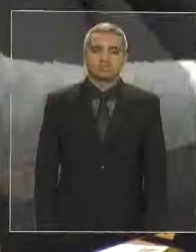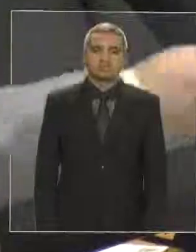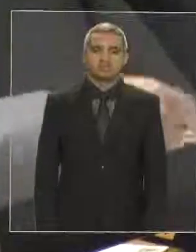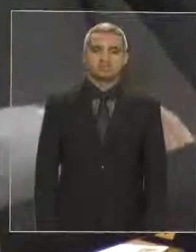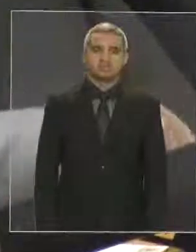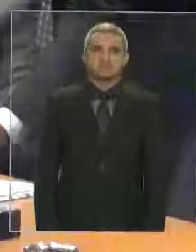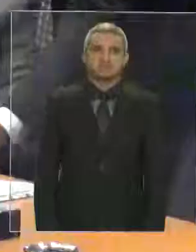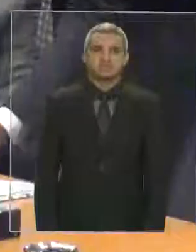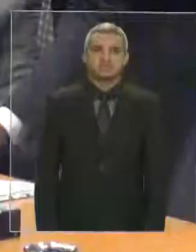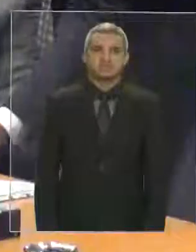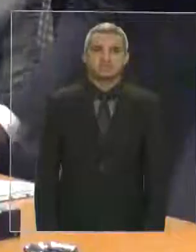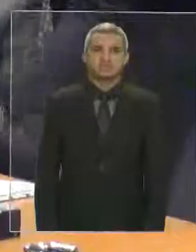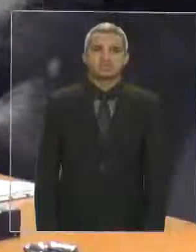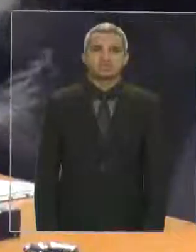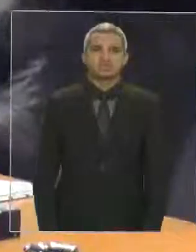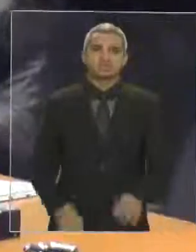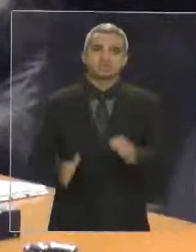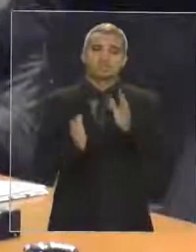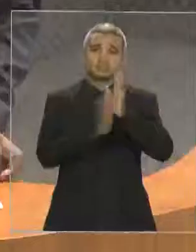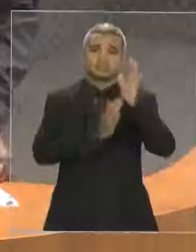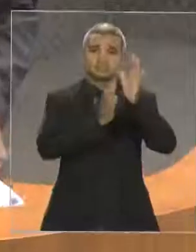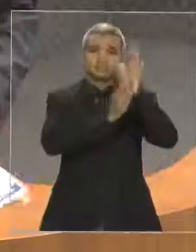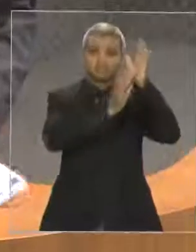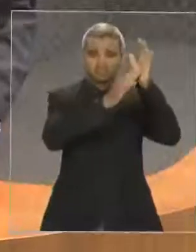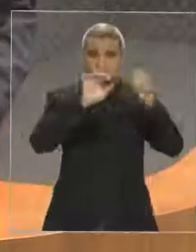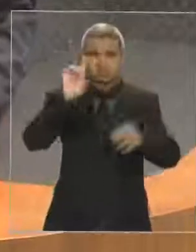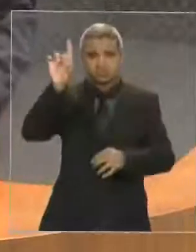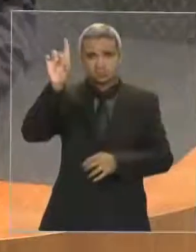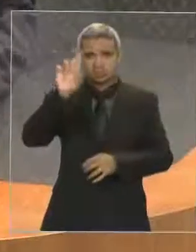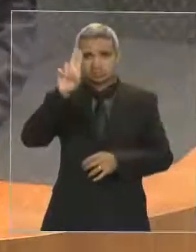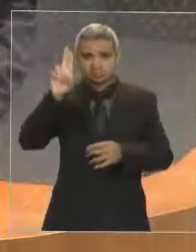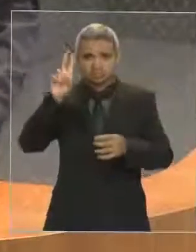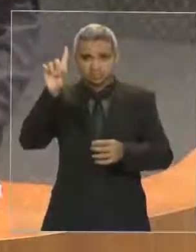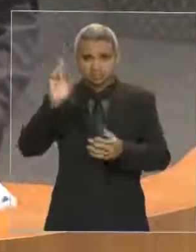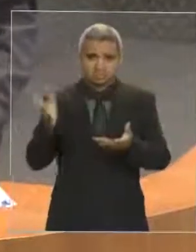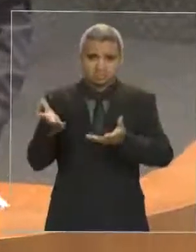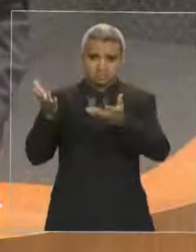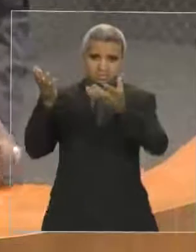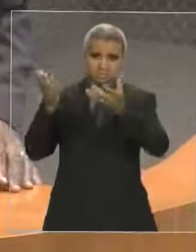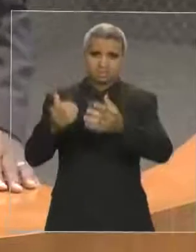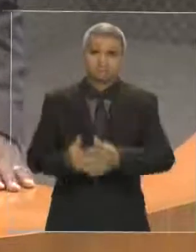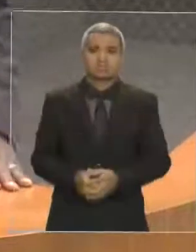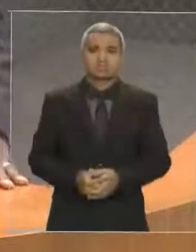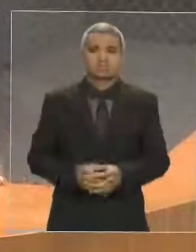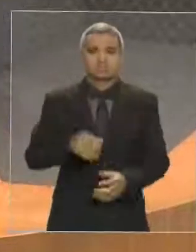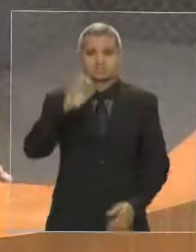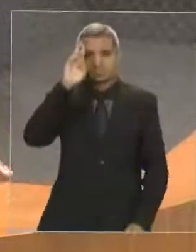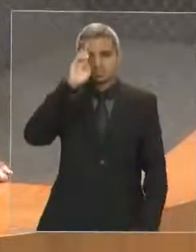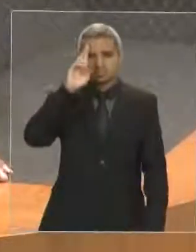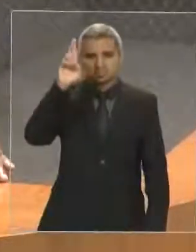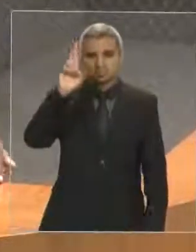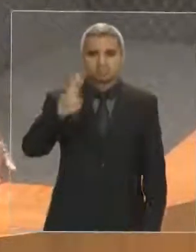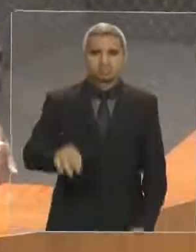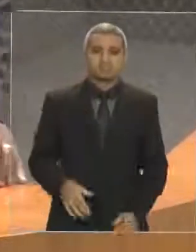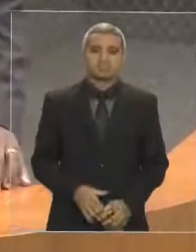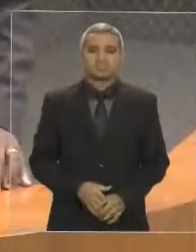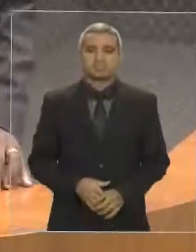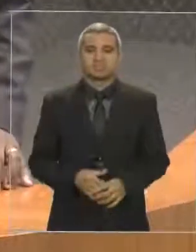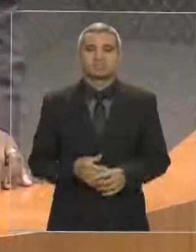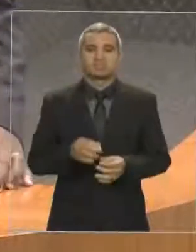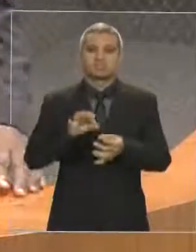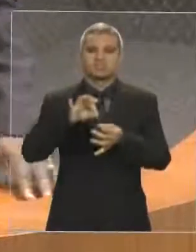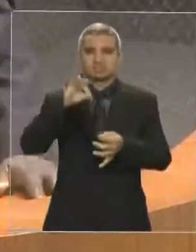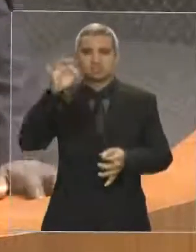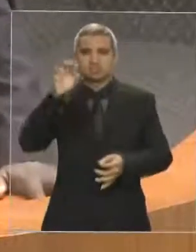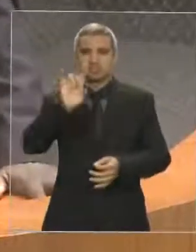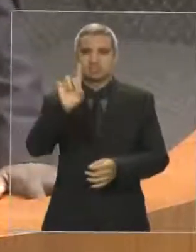Deus seja louvado, nome do Senhor exaltado. Senhores, não vou usar os 10 minutos, porque daqui a pouco nós vamos ter uma sessão especial de